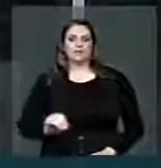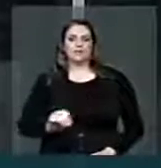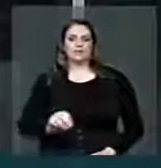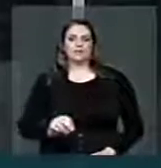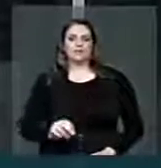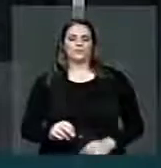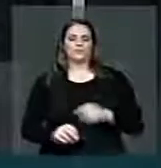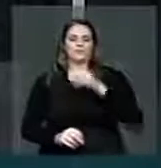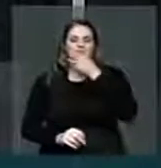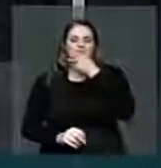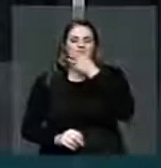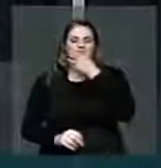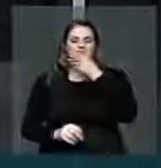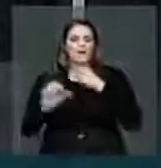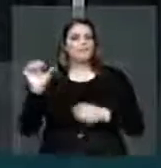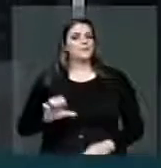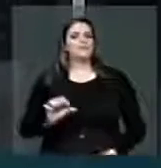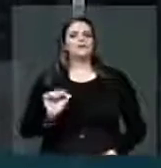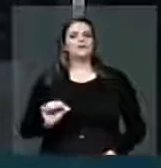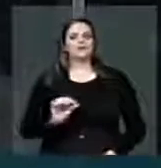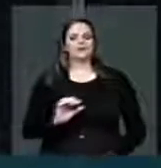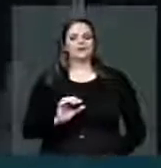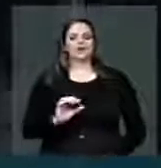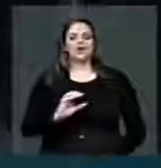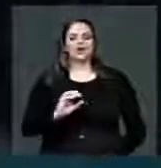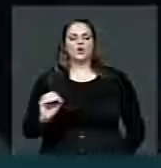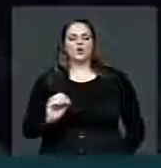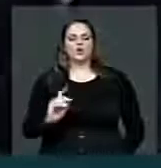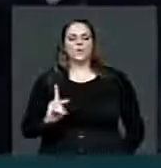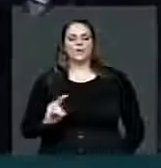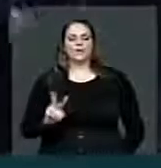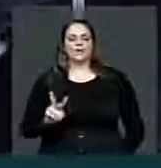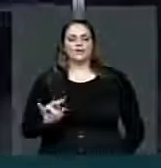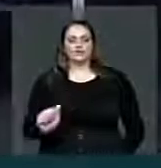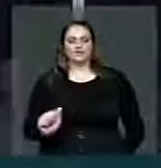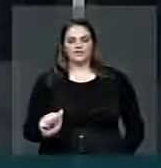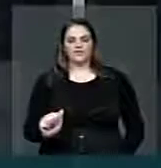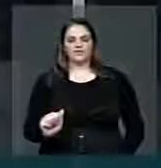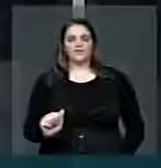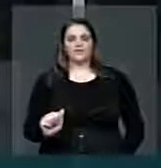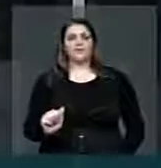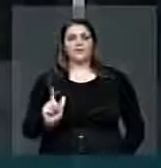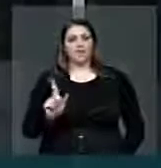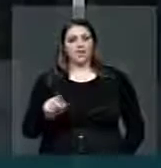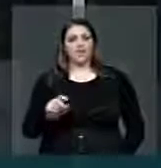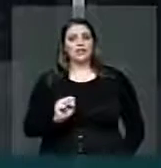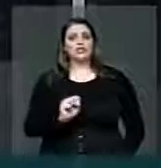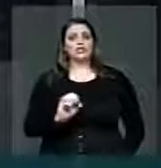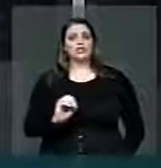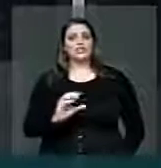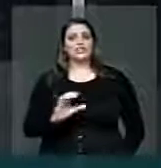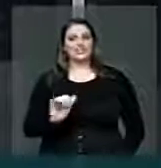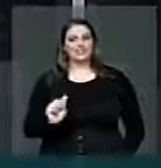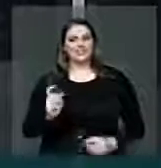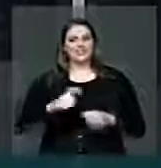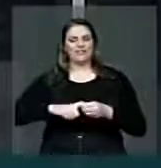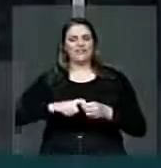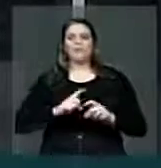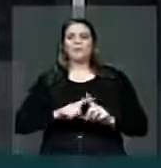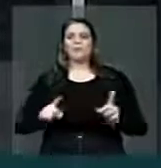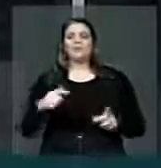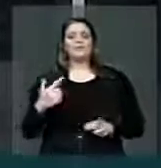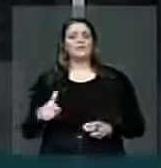a cooperativa dos garimpeiros, enquanto sócia do empreendimento, não tem qualquer